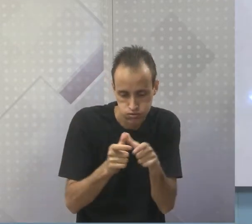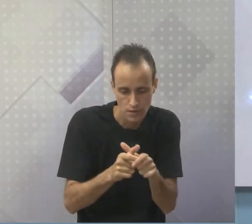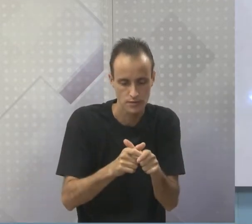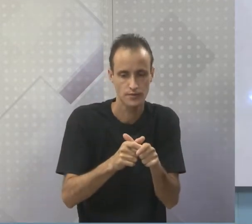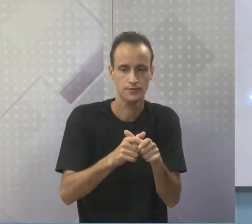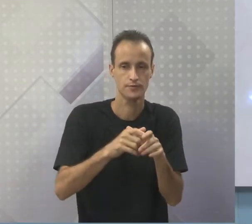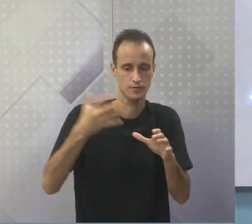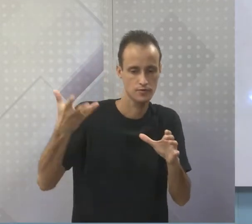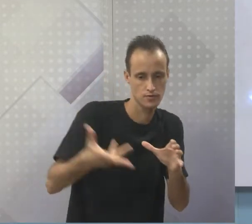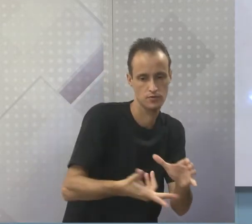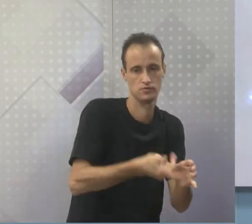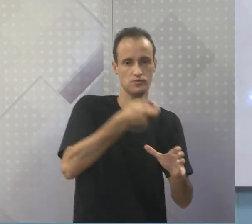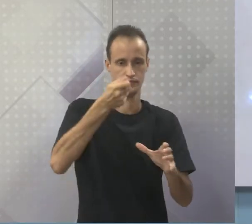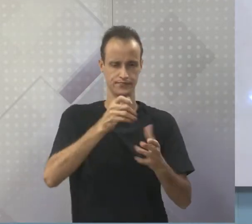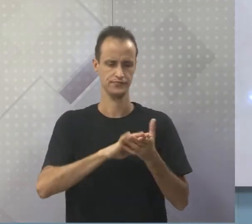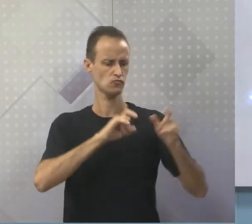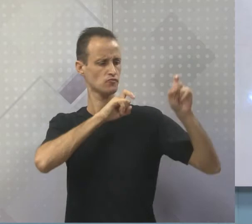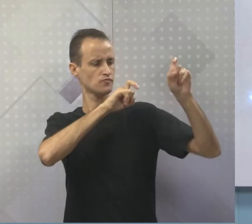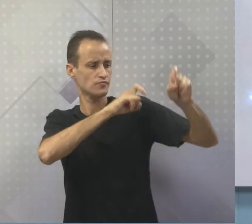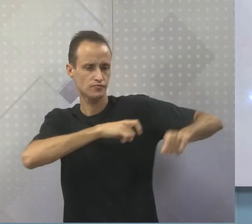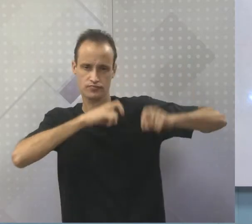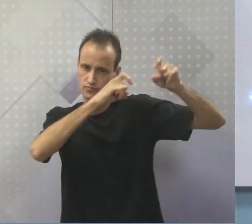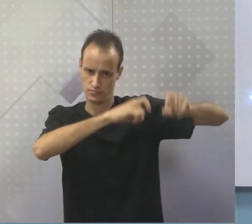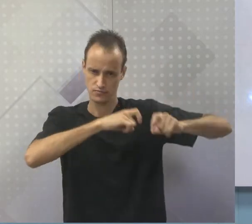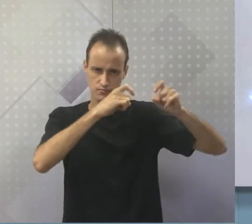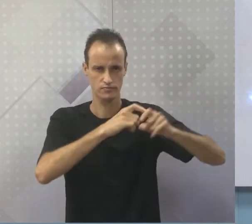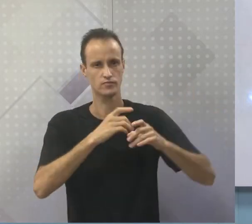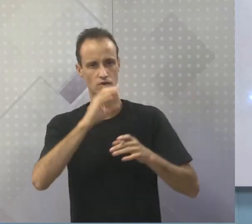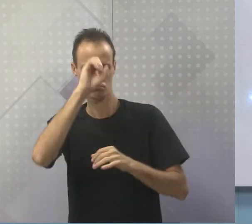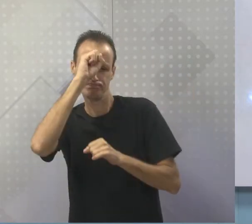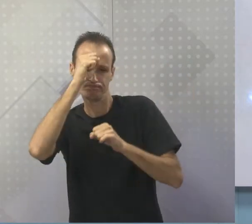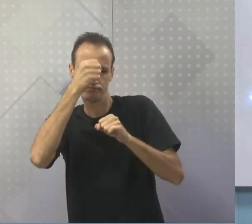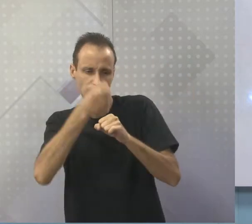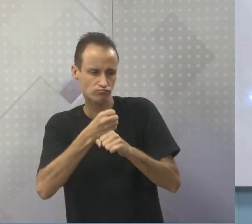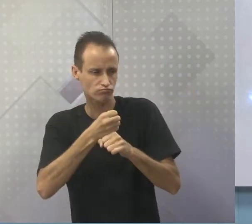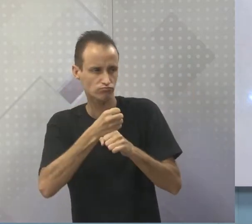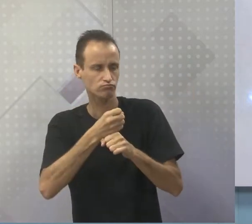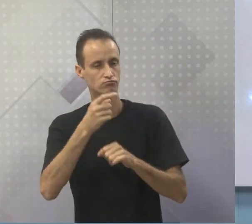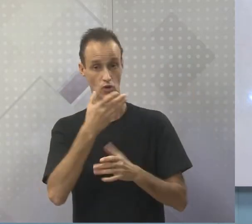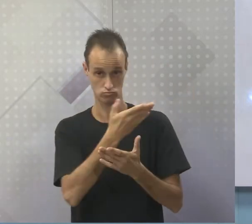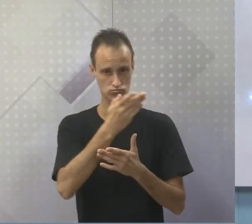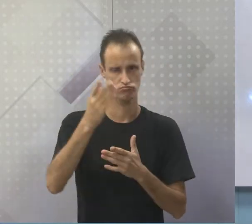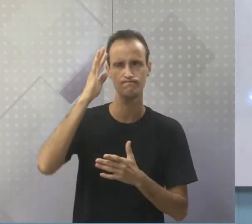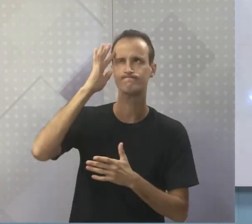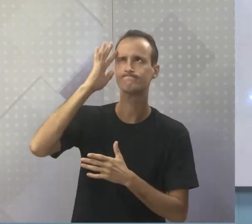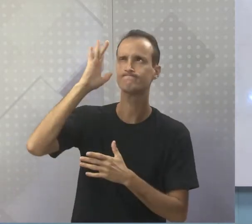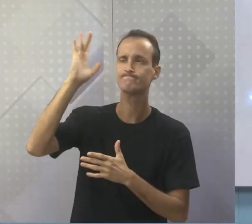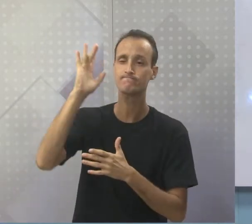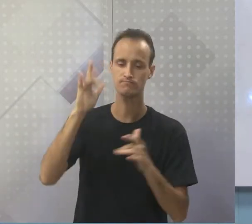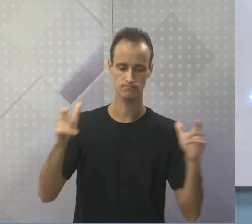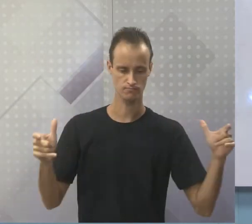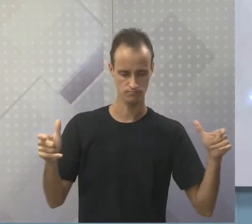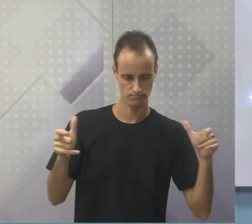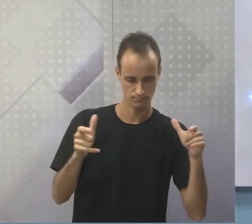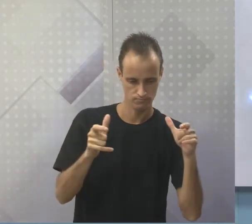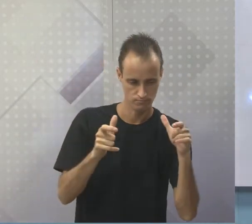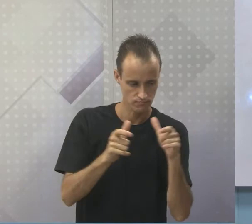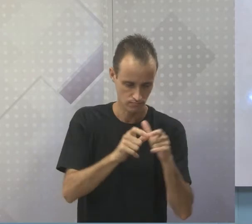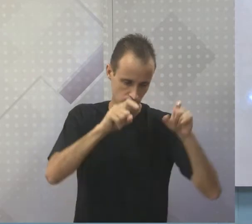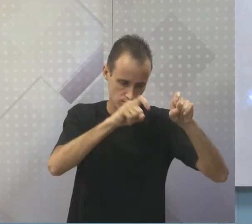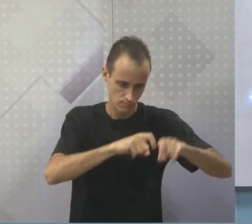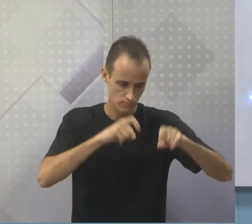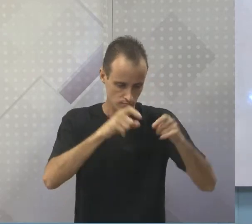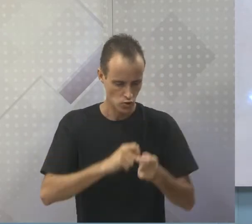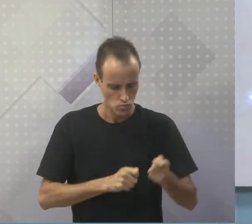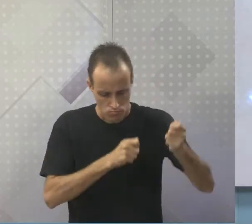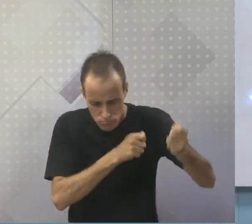aquele fazendeiro, naquela fazenda que você conhece no seu imaginário. Uma fazenda pequena, o fazendeiro lá com